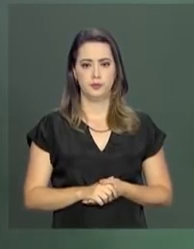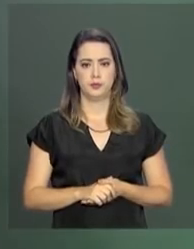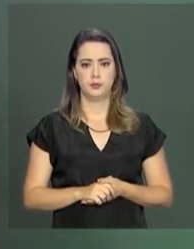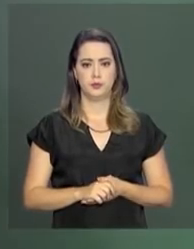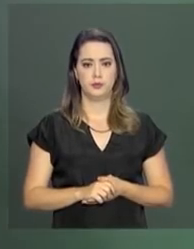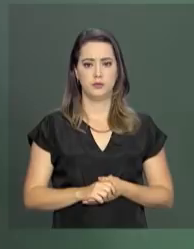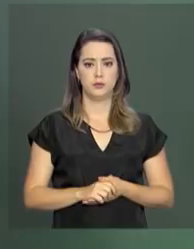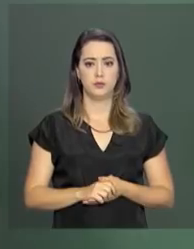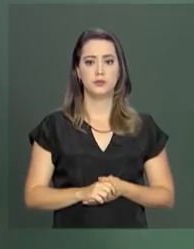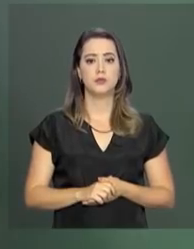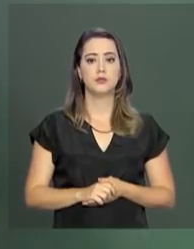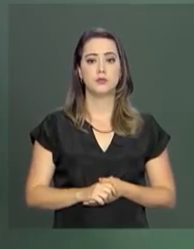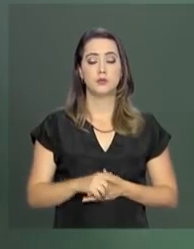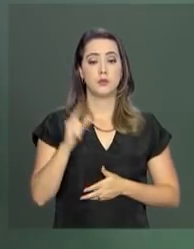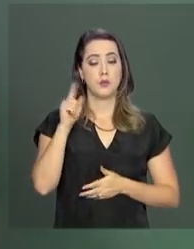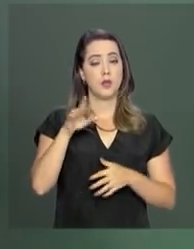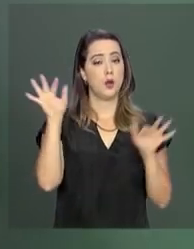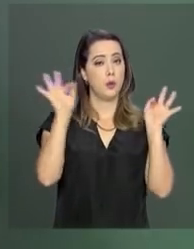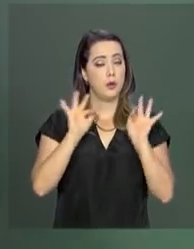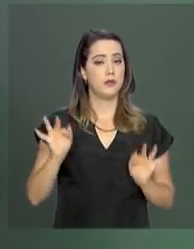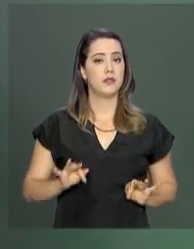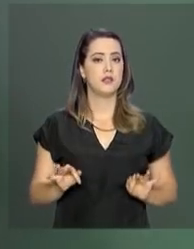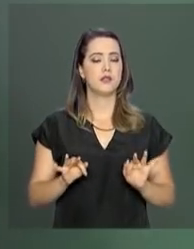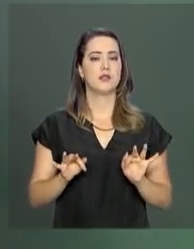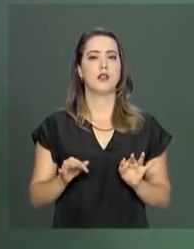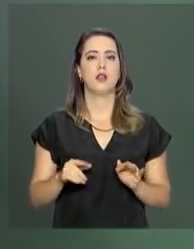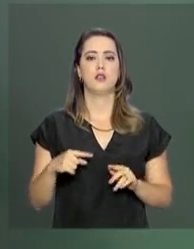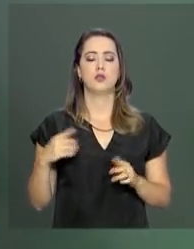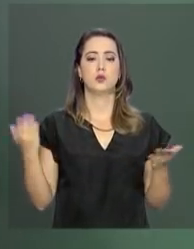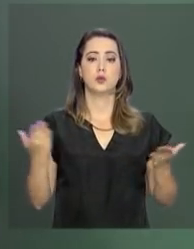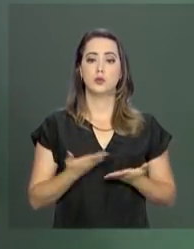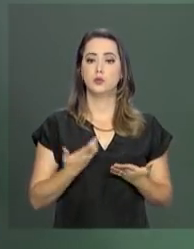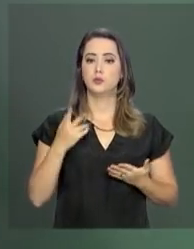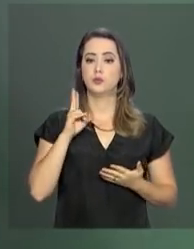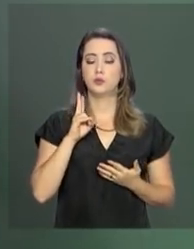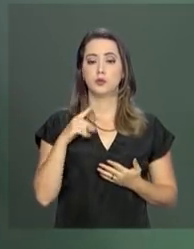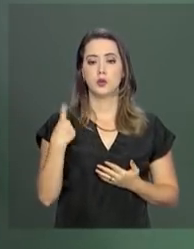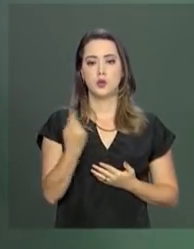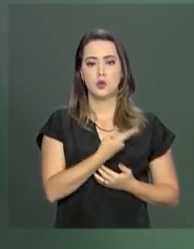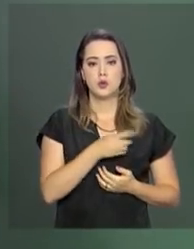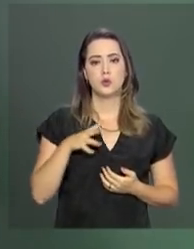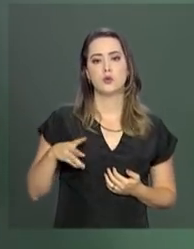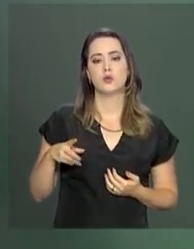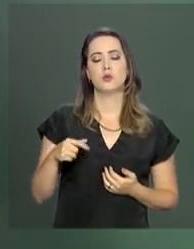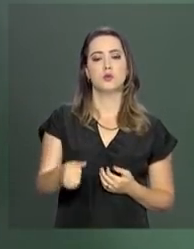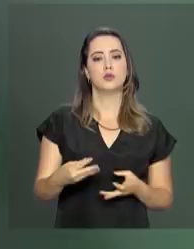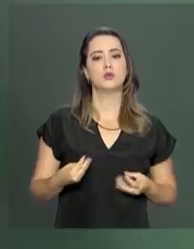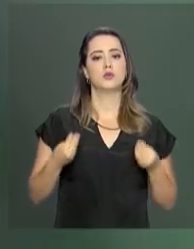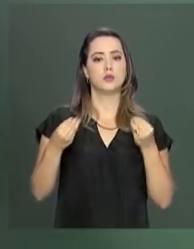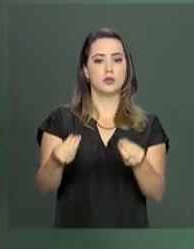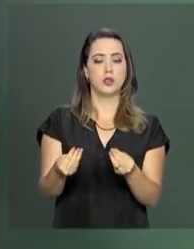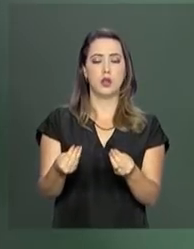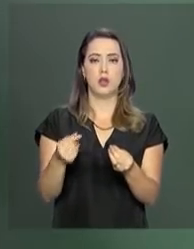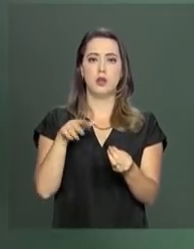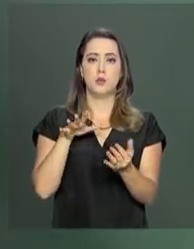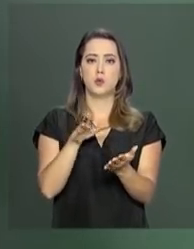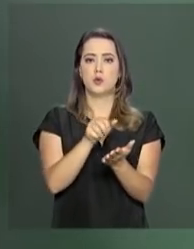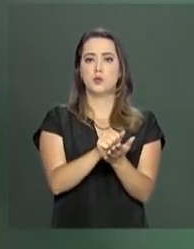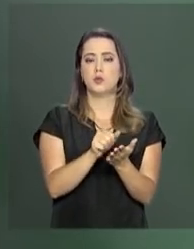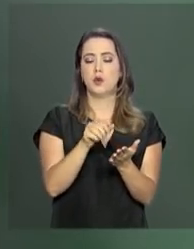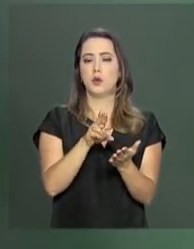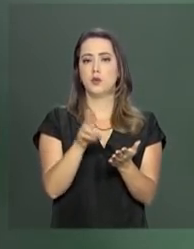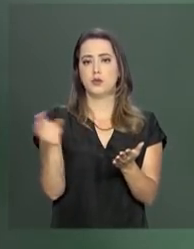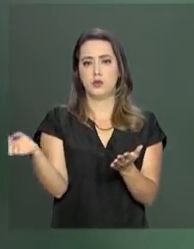Com uma satisfação enorme, que hoje nós todos aqui damos posse ao Caio Vieira de Mello